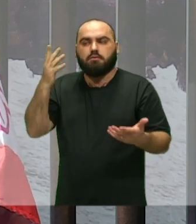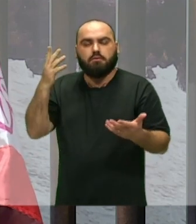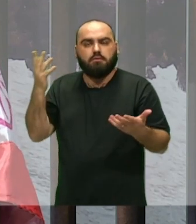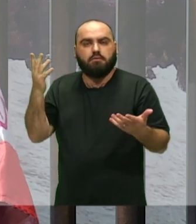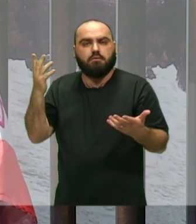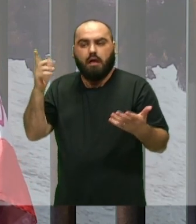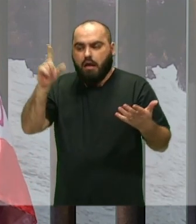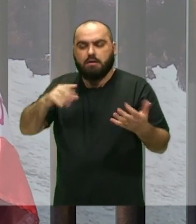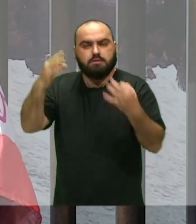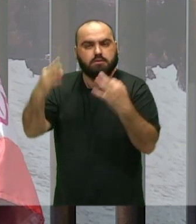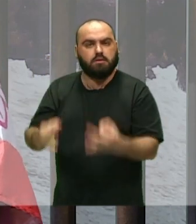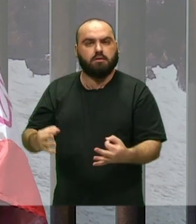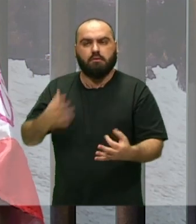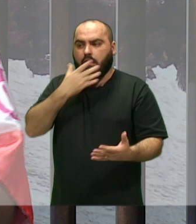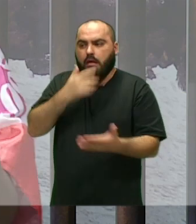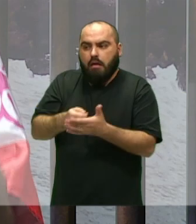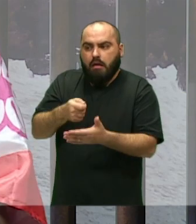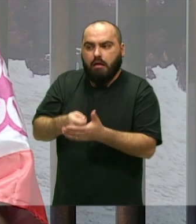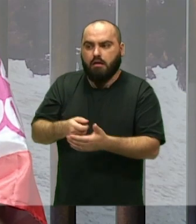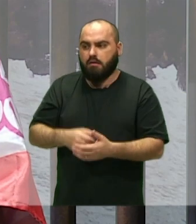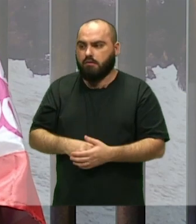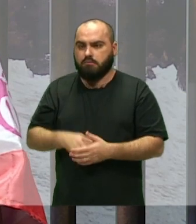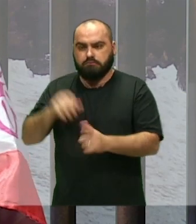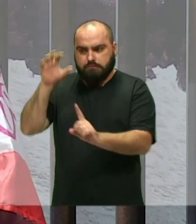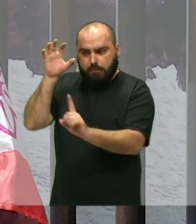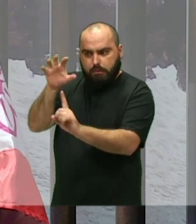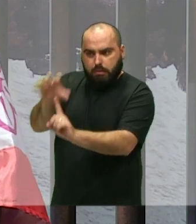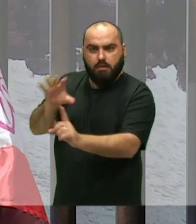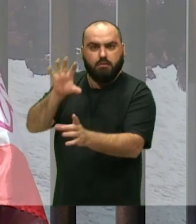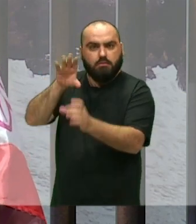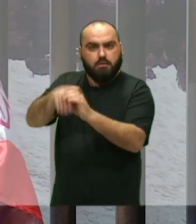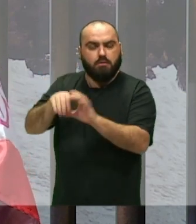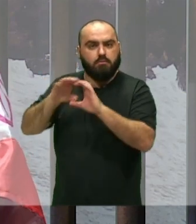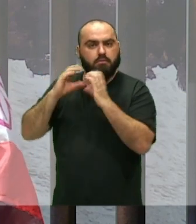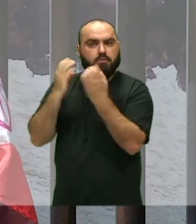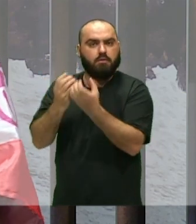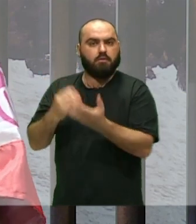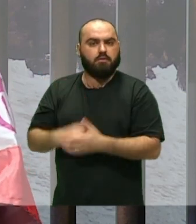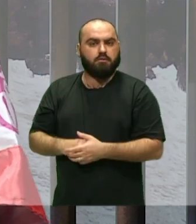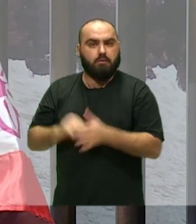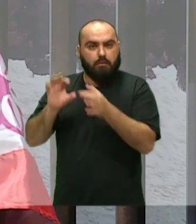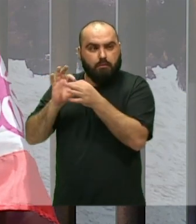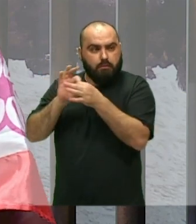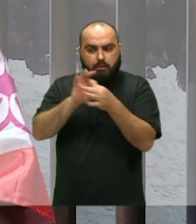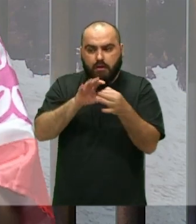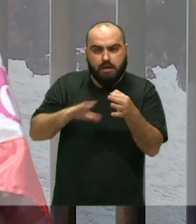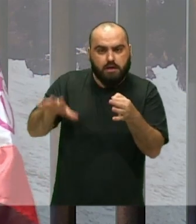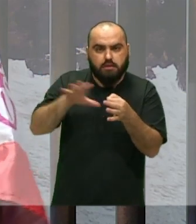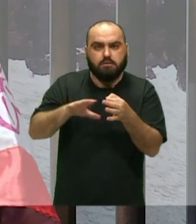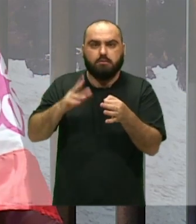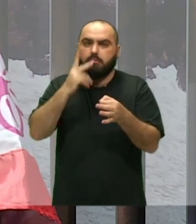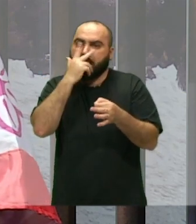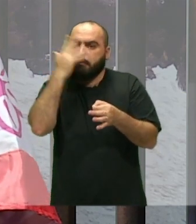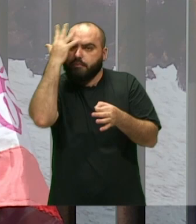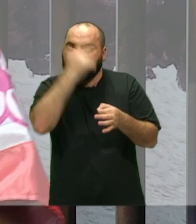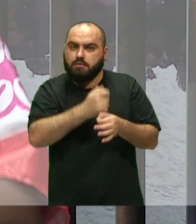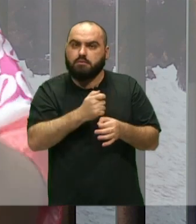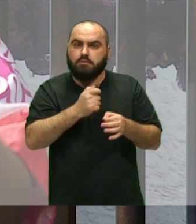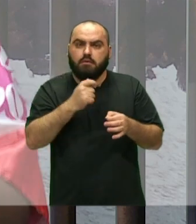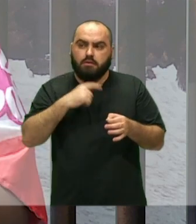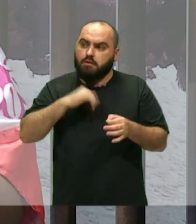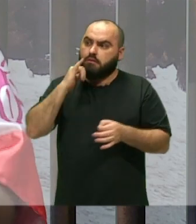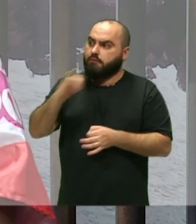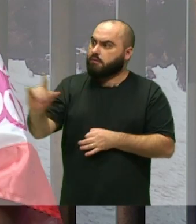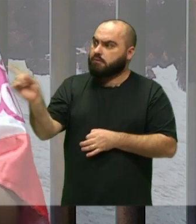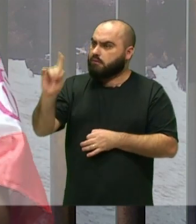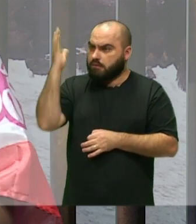é muito romantizado o agressão dentro das comunidades o agressão nesse contexto ela é muito romantizado e é uma das nossas lutas nossas